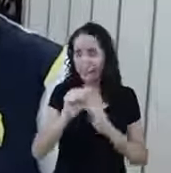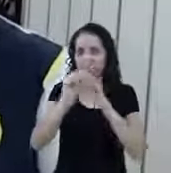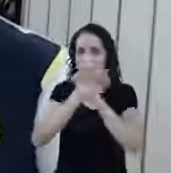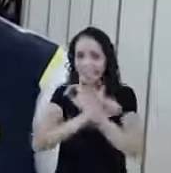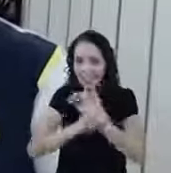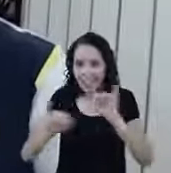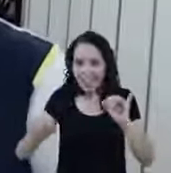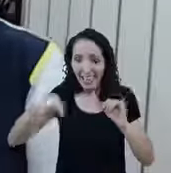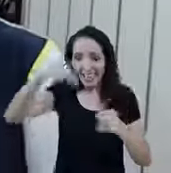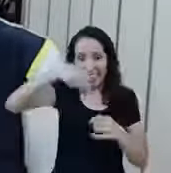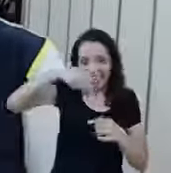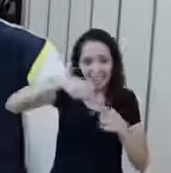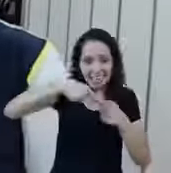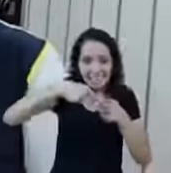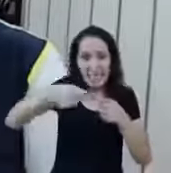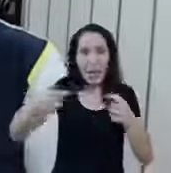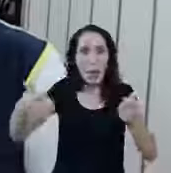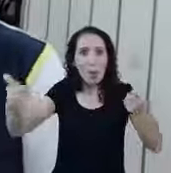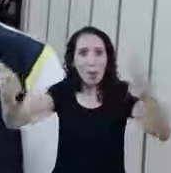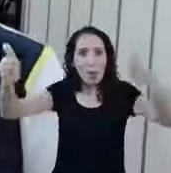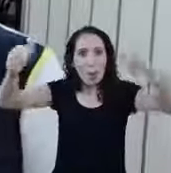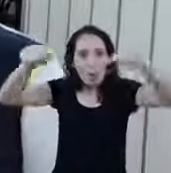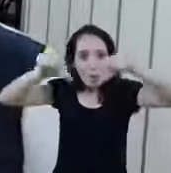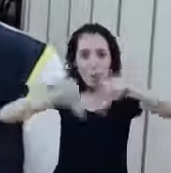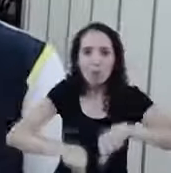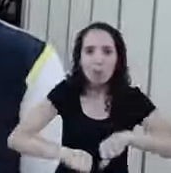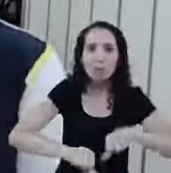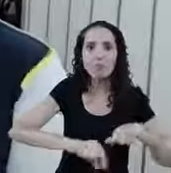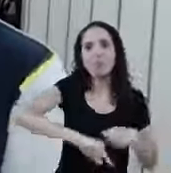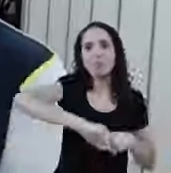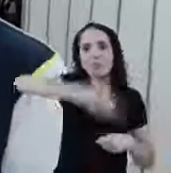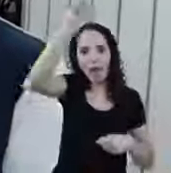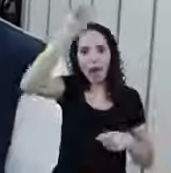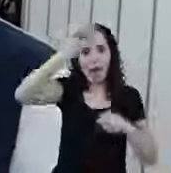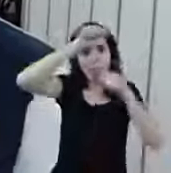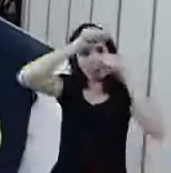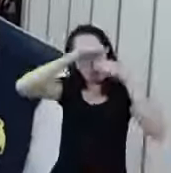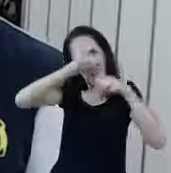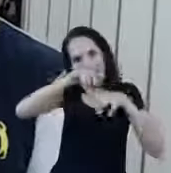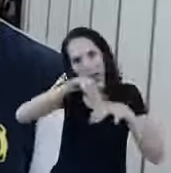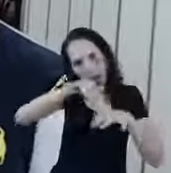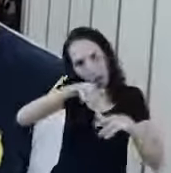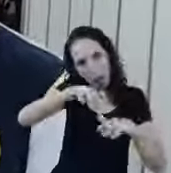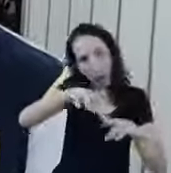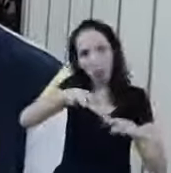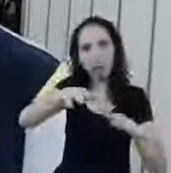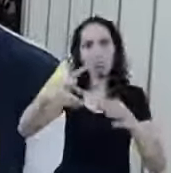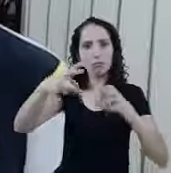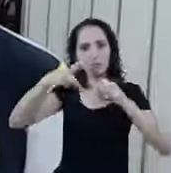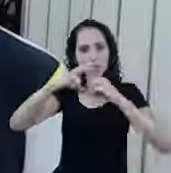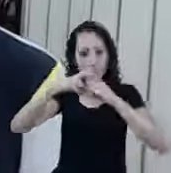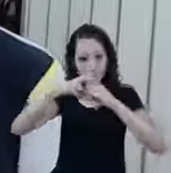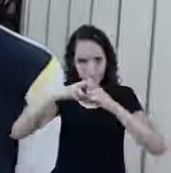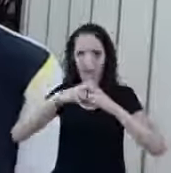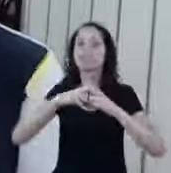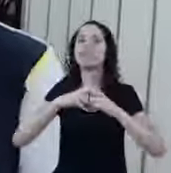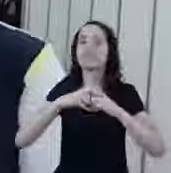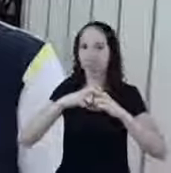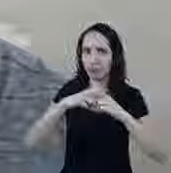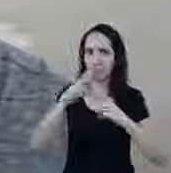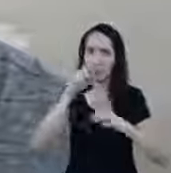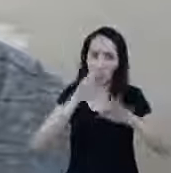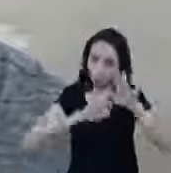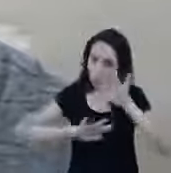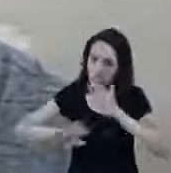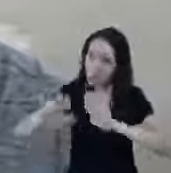Esta semana É o pico Do contágio É esse Que é a curva De achatamento Que a gente precisa É isso mesmo É isso mesmo